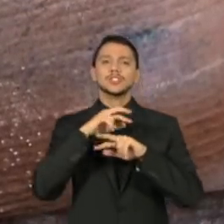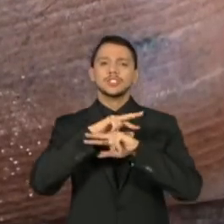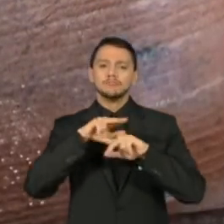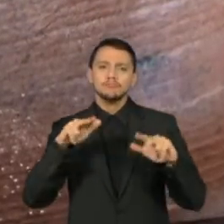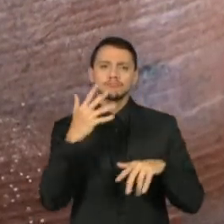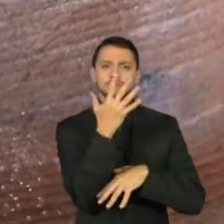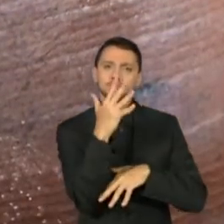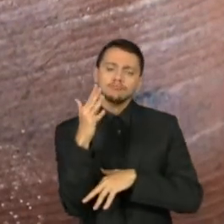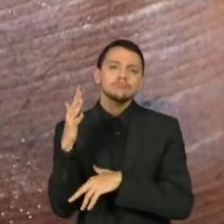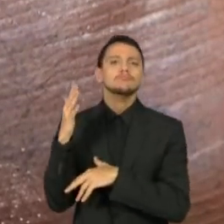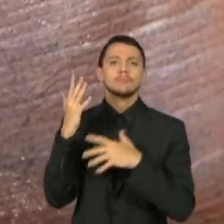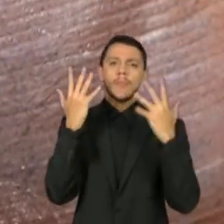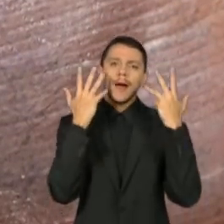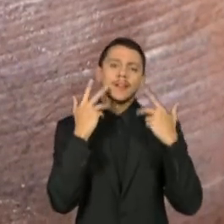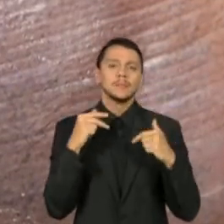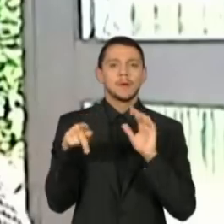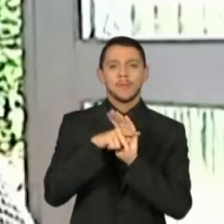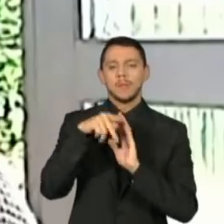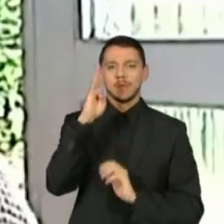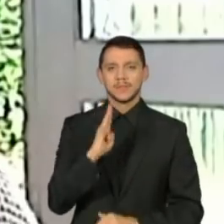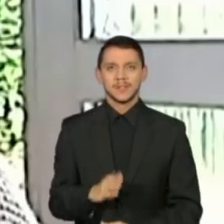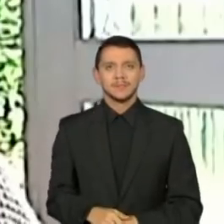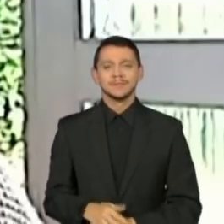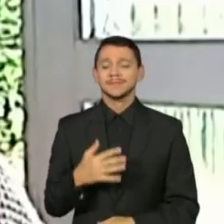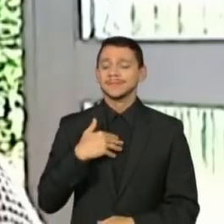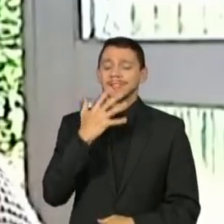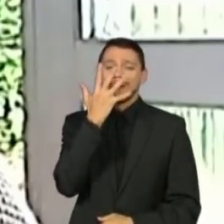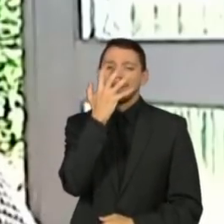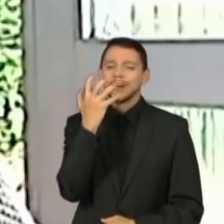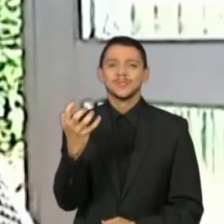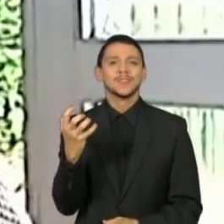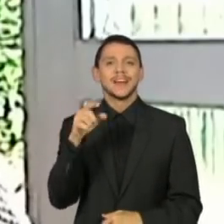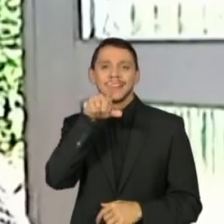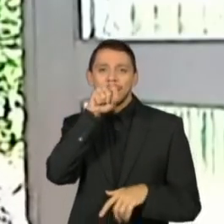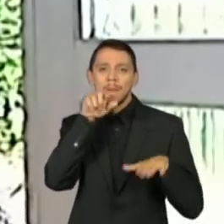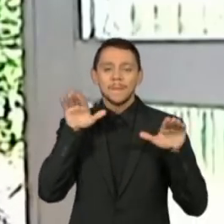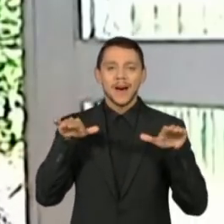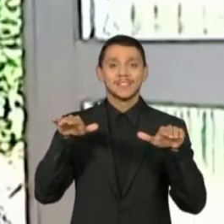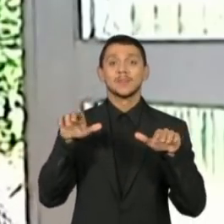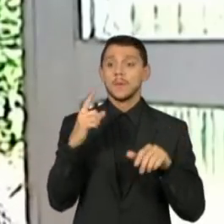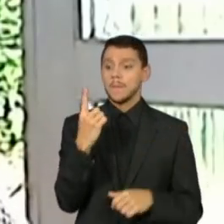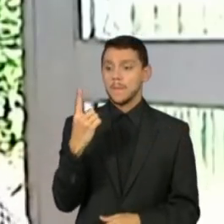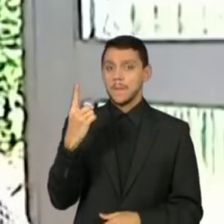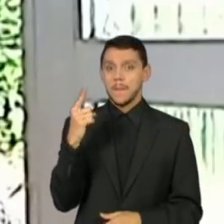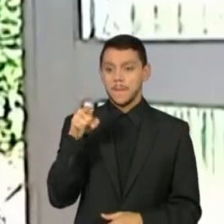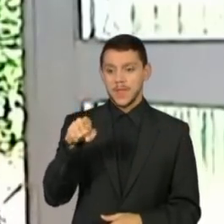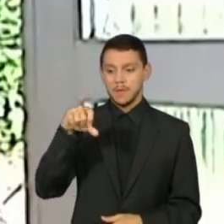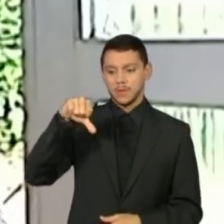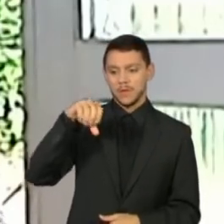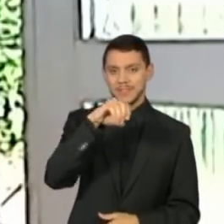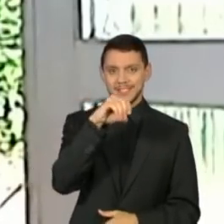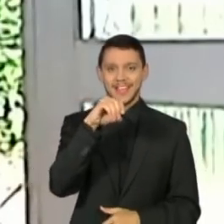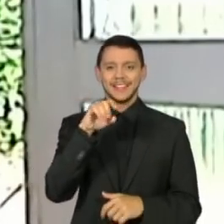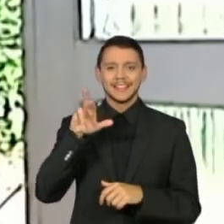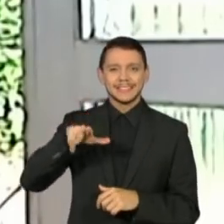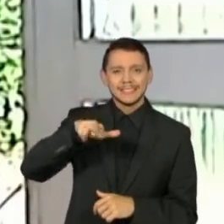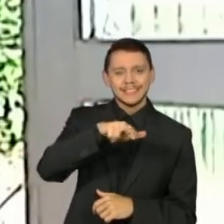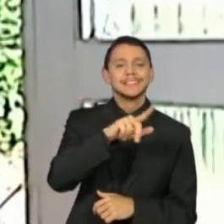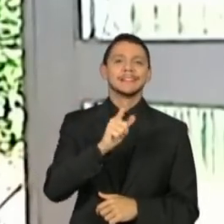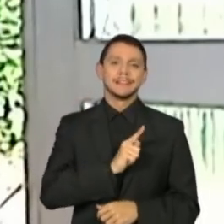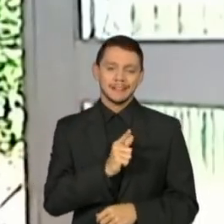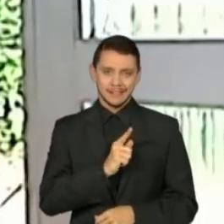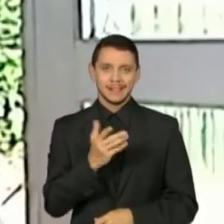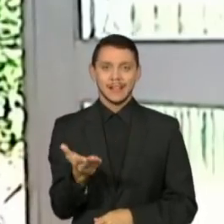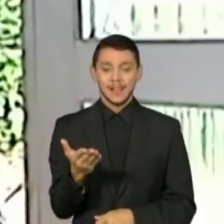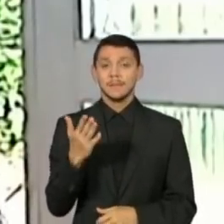Sou apaixonada por pássaros. No Brasil, a gente tem mais de 1.900 espécies, né? E a minha intenção, através dos